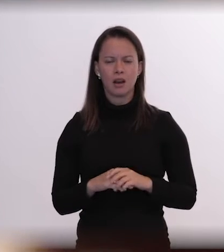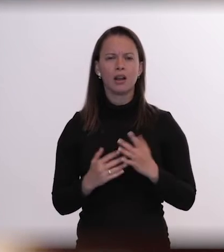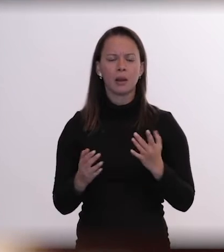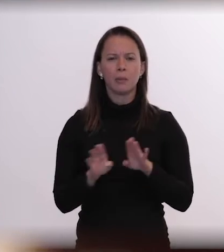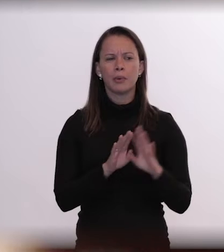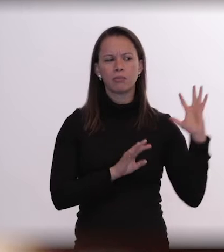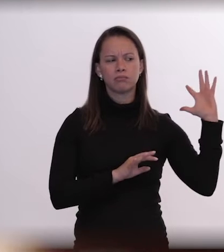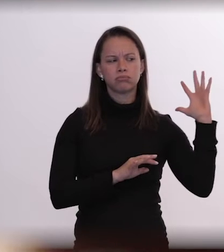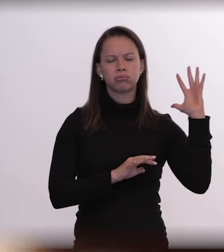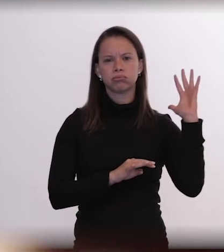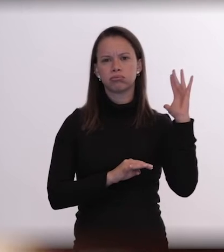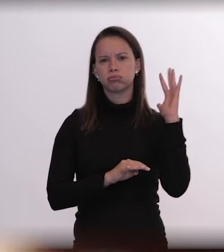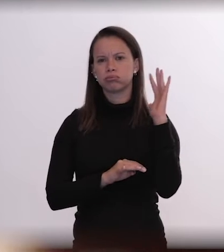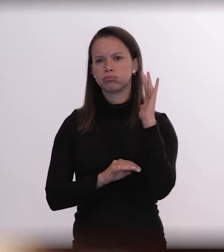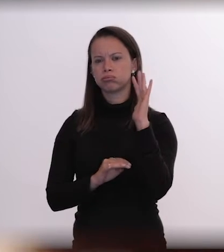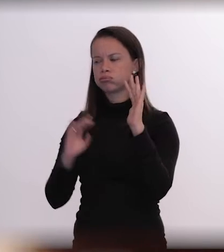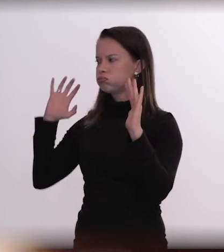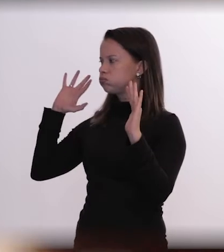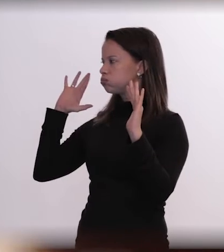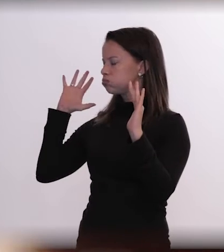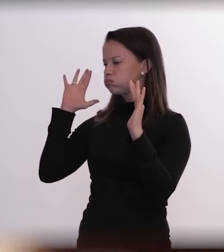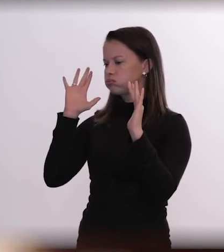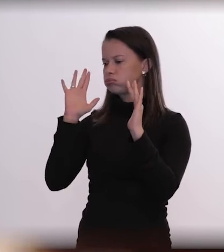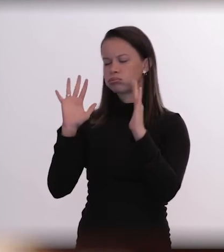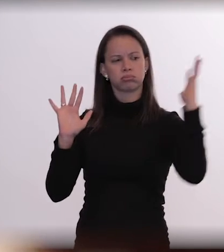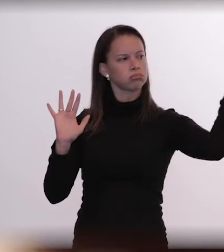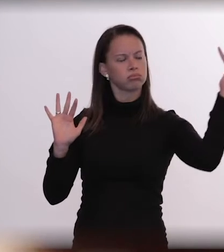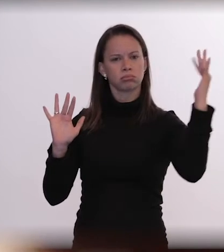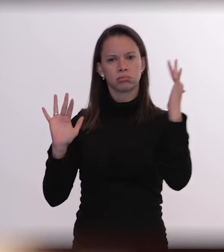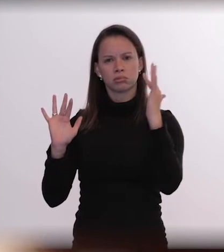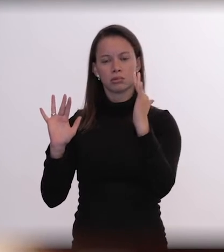Altamira migrando nesses processos, tentando